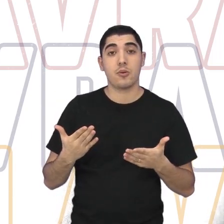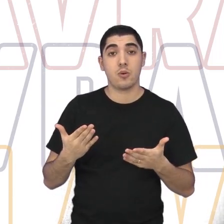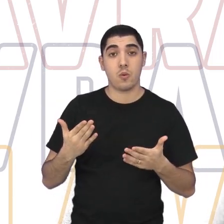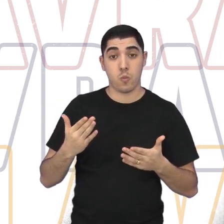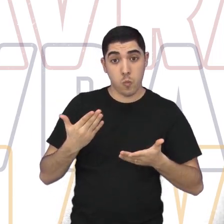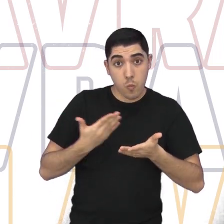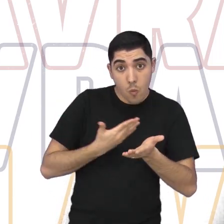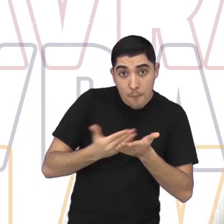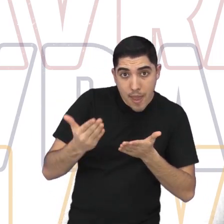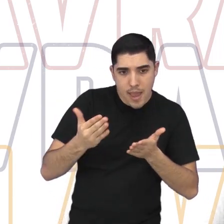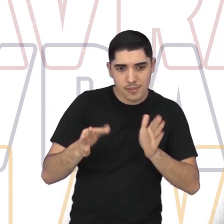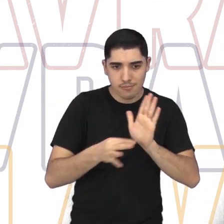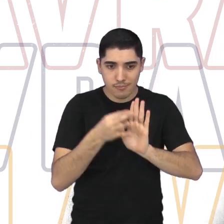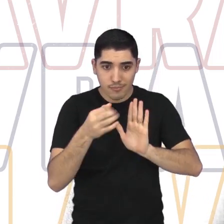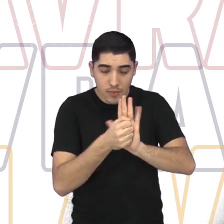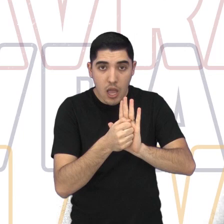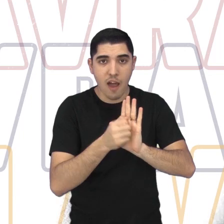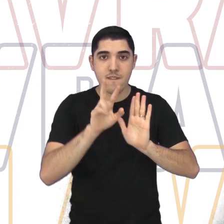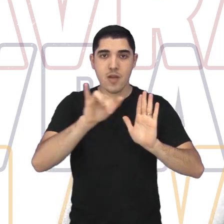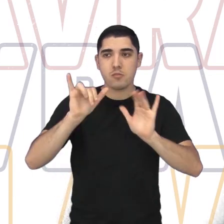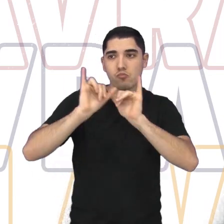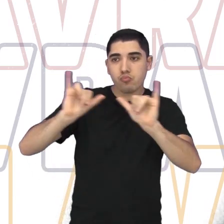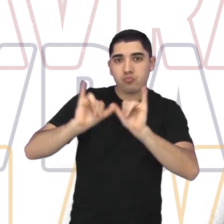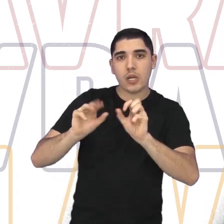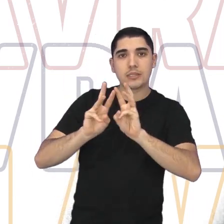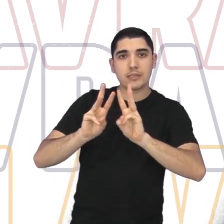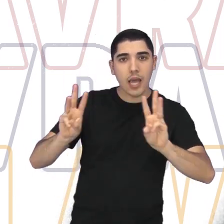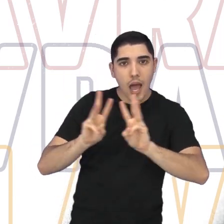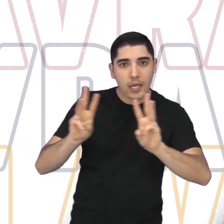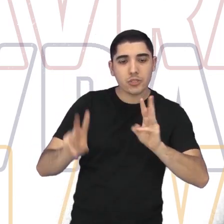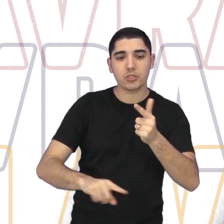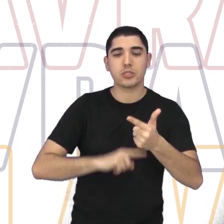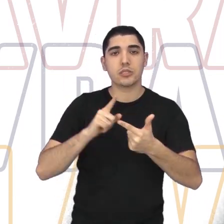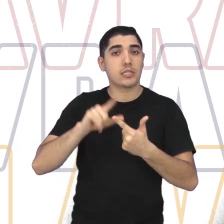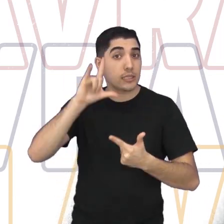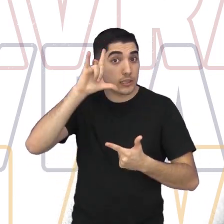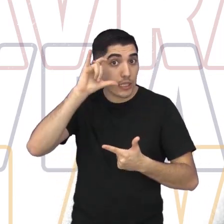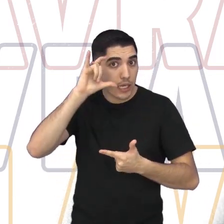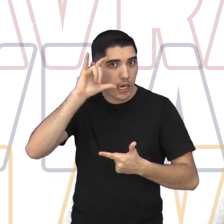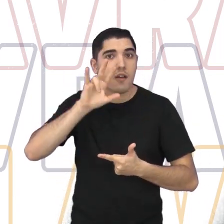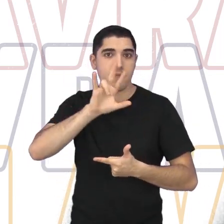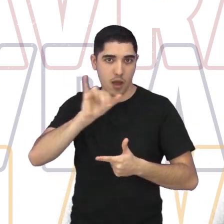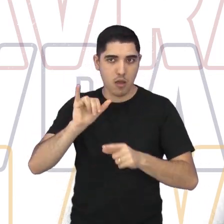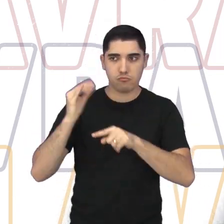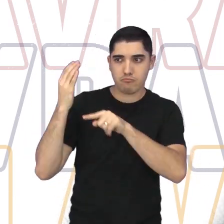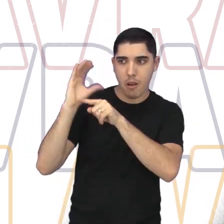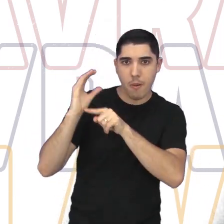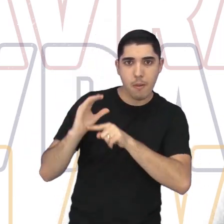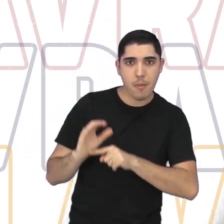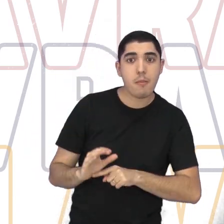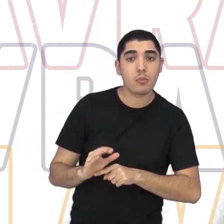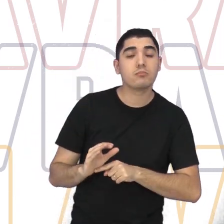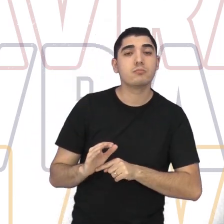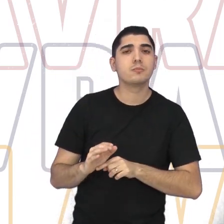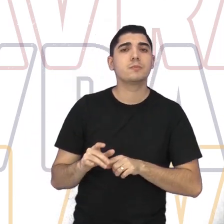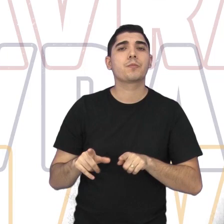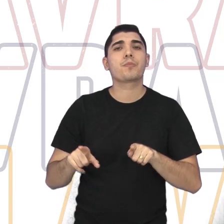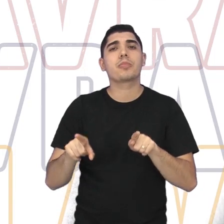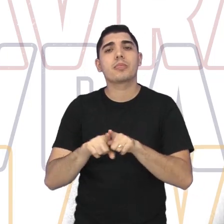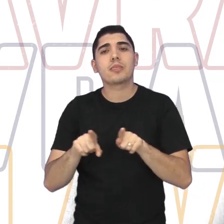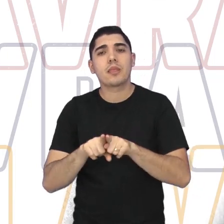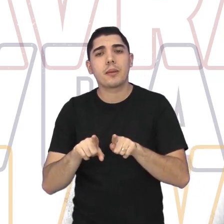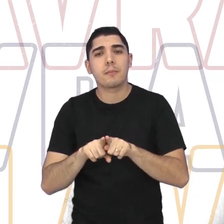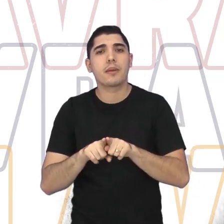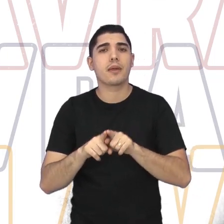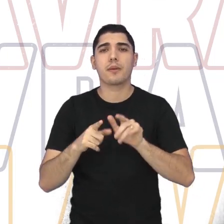abrir as inscrições, a gente vai divulgar no site, vai divulgar no Instagram. A gente divulga também